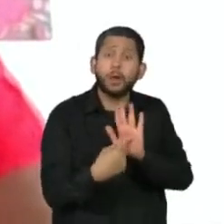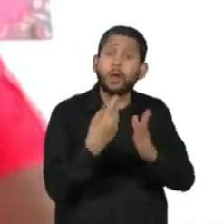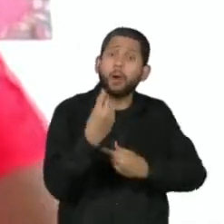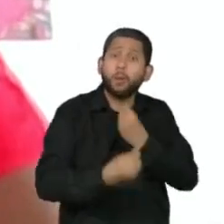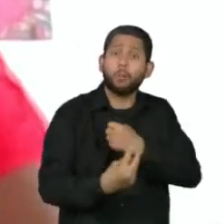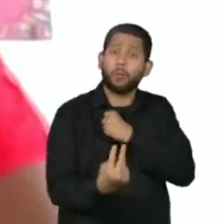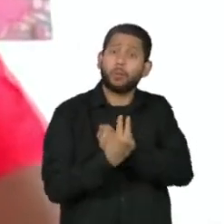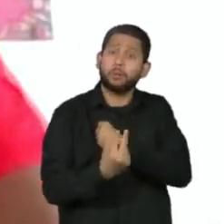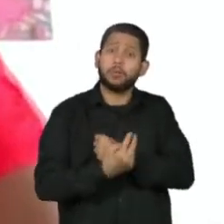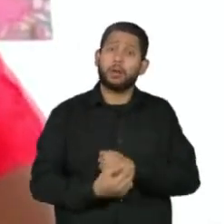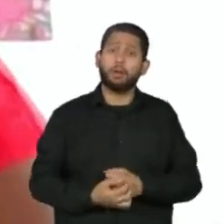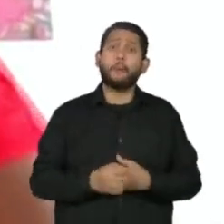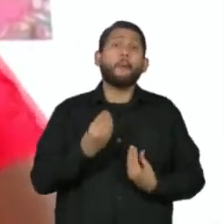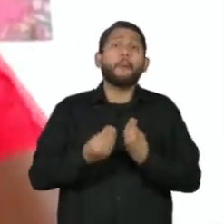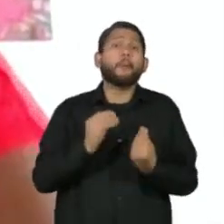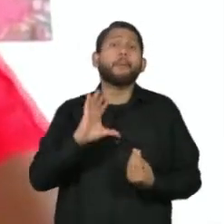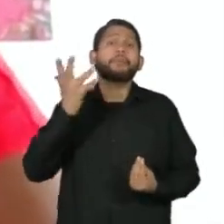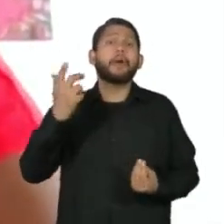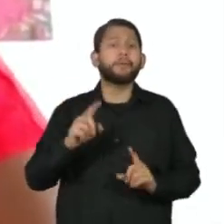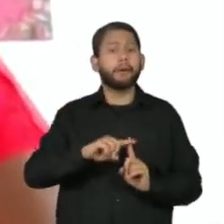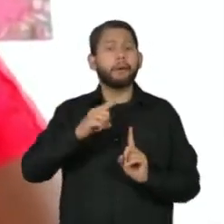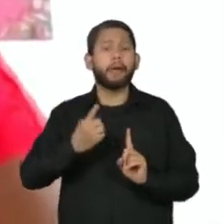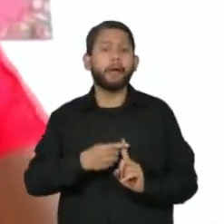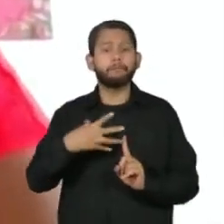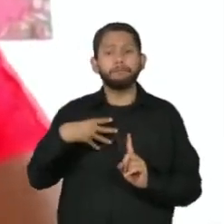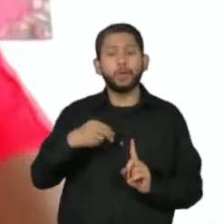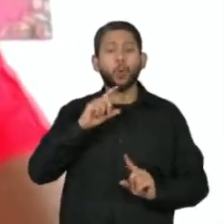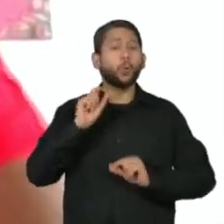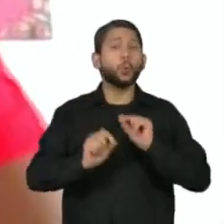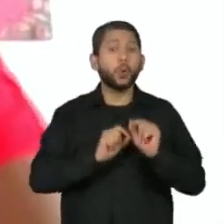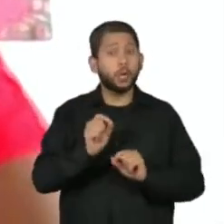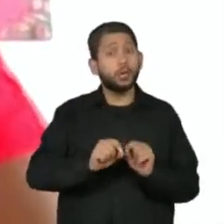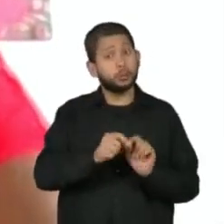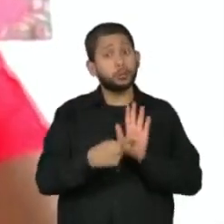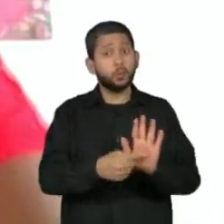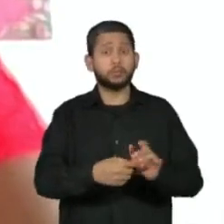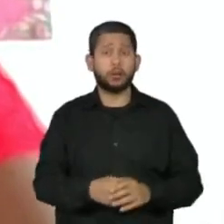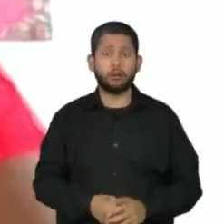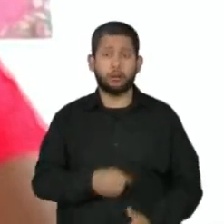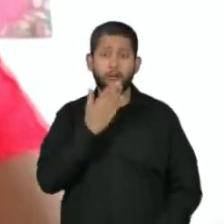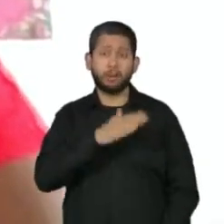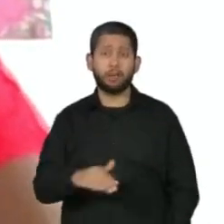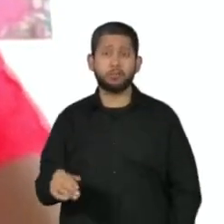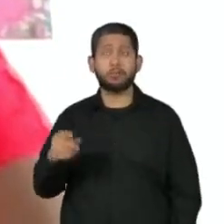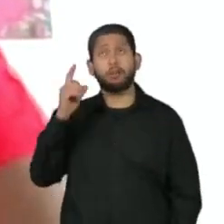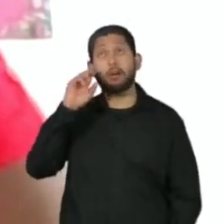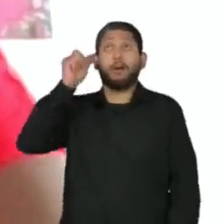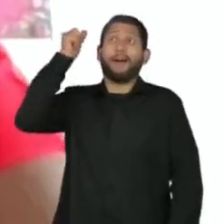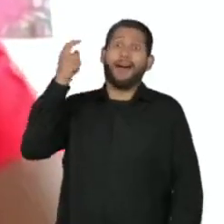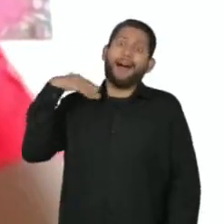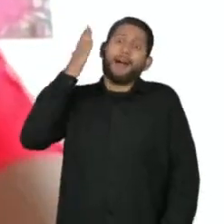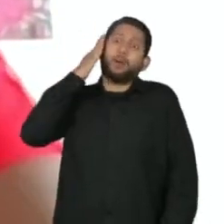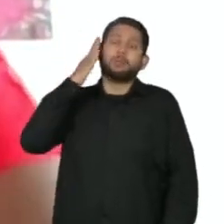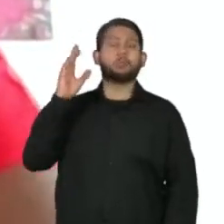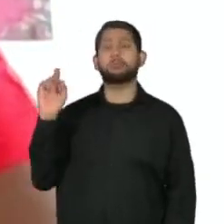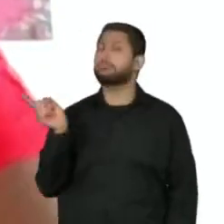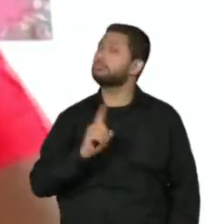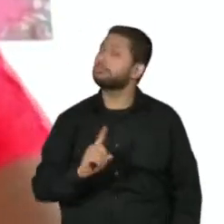reprodutiva com as crianças, porque não existe aquele dia que dá o estalo Ah, chegou o dia certo. Não,